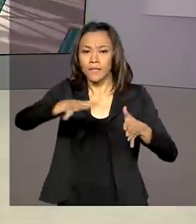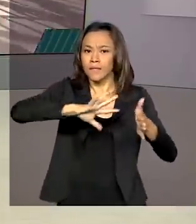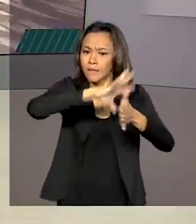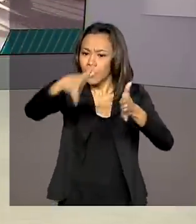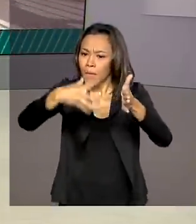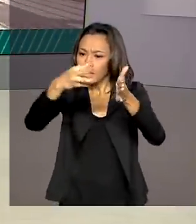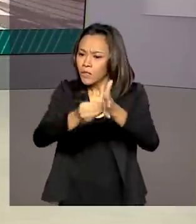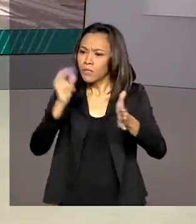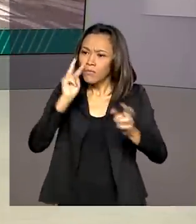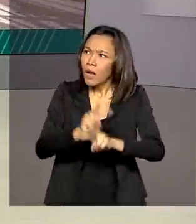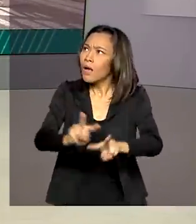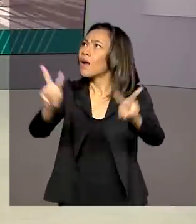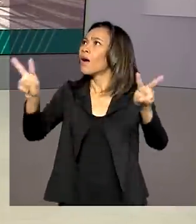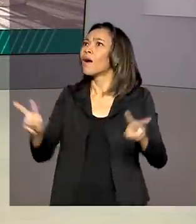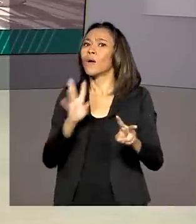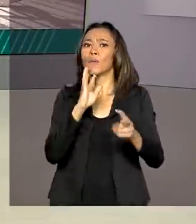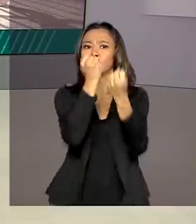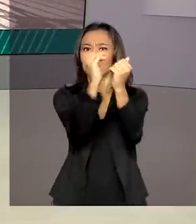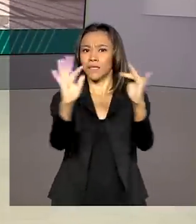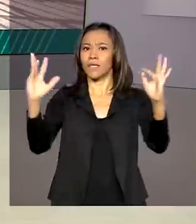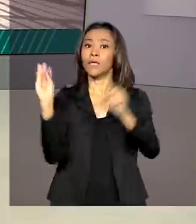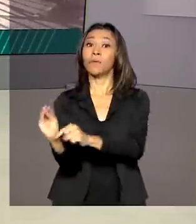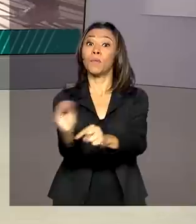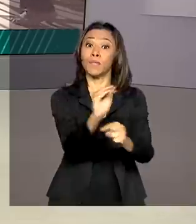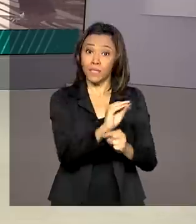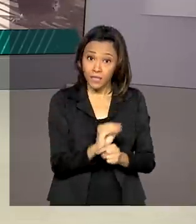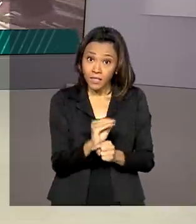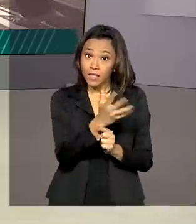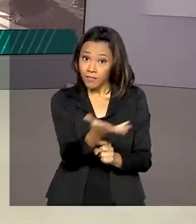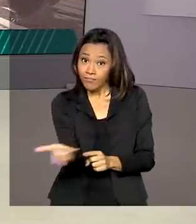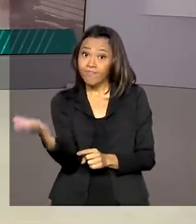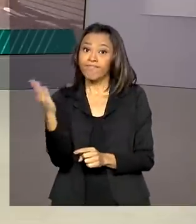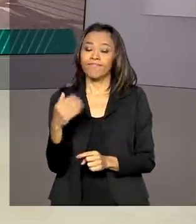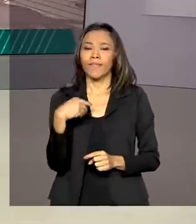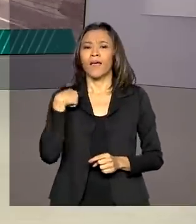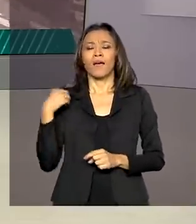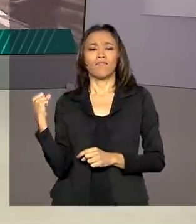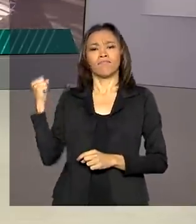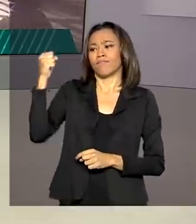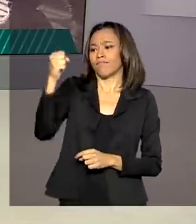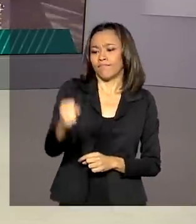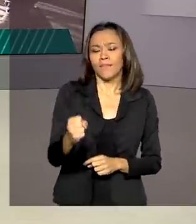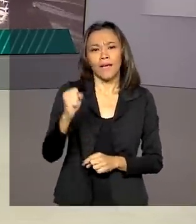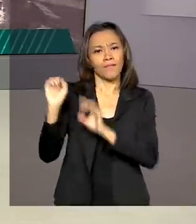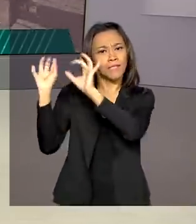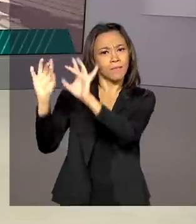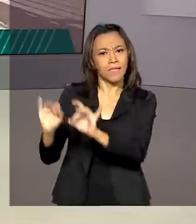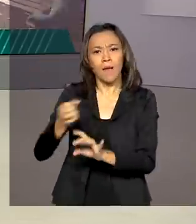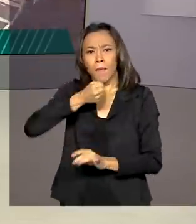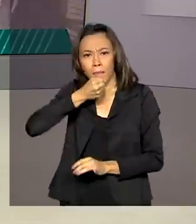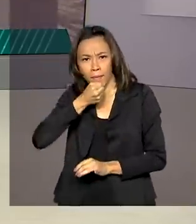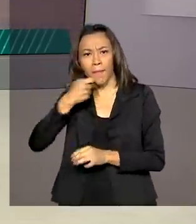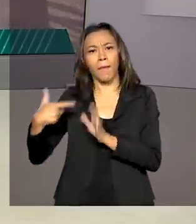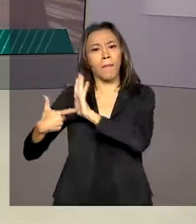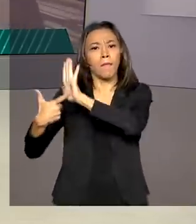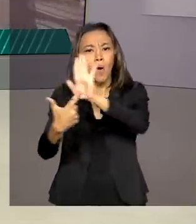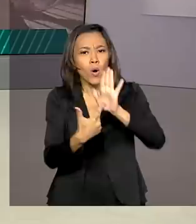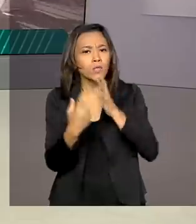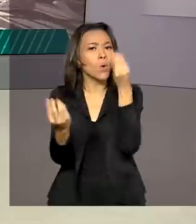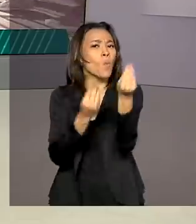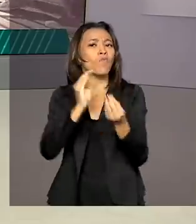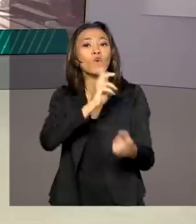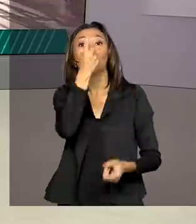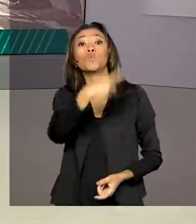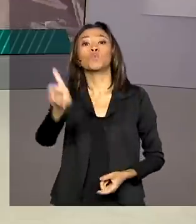Brasil para proteger a floresta e os seus habitantes. O nosso enviado especial, Carlos Molinari, mostra para a gente agora como foi o